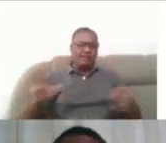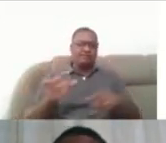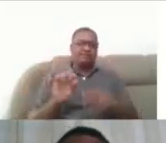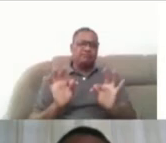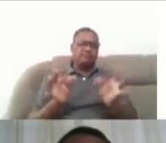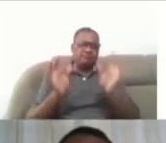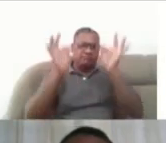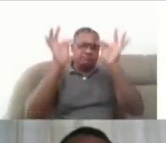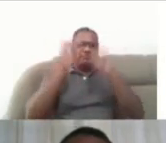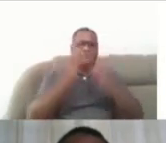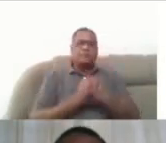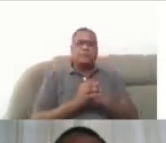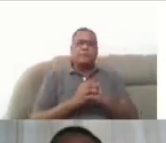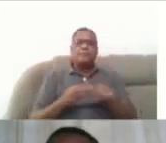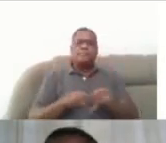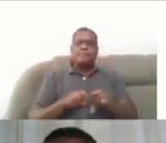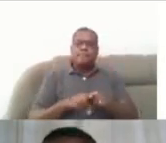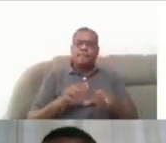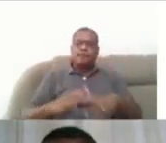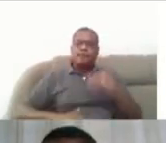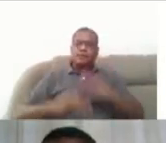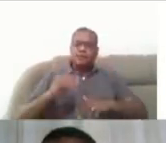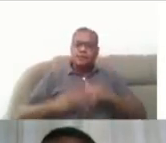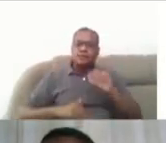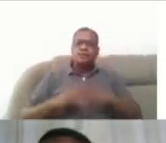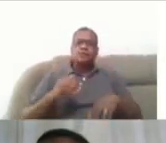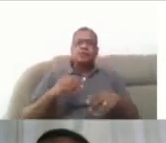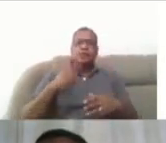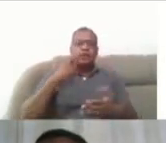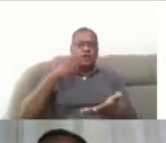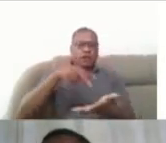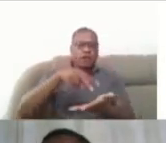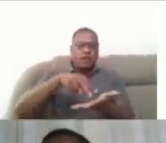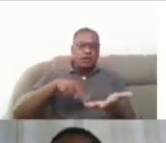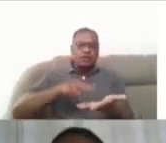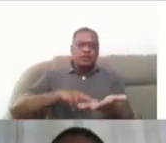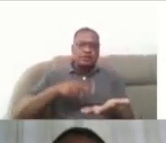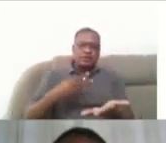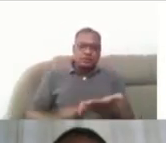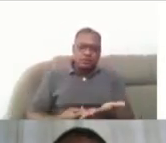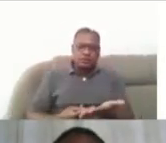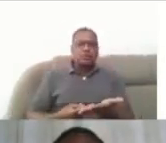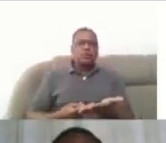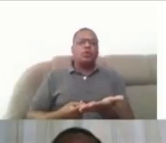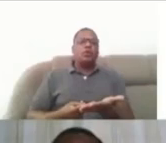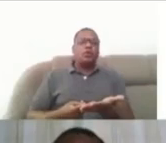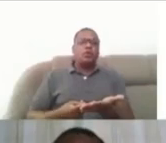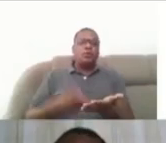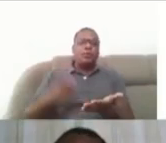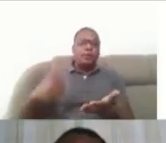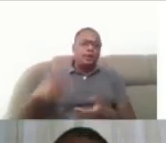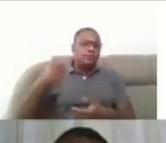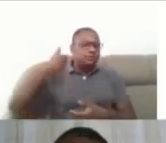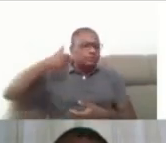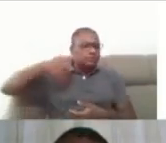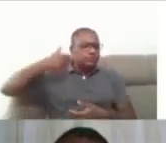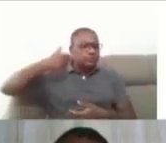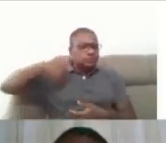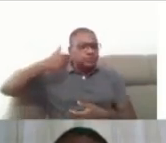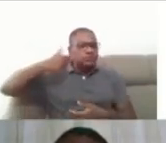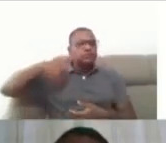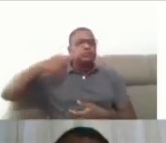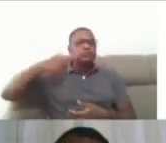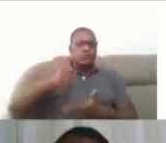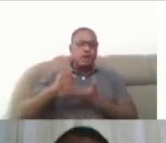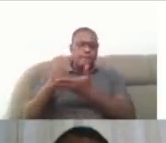temos também o serviço de leitor e transcritor e de autodescrição para a realização, apoio nas avaliações dos